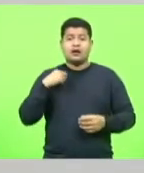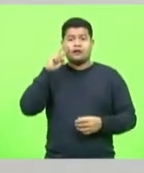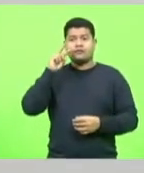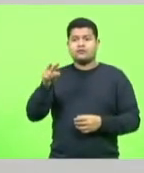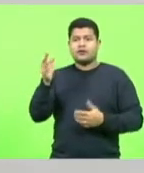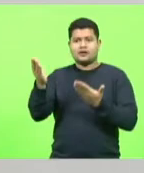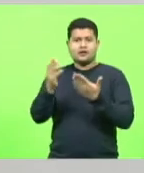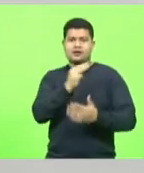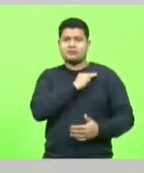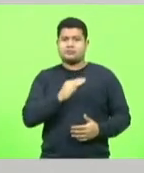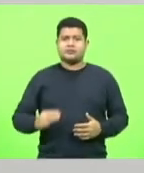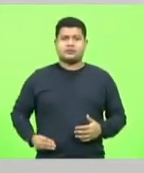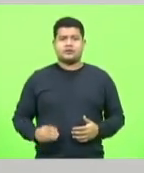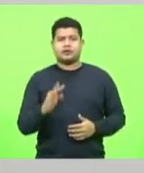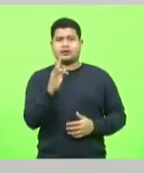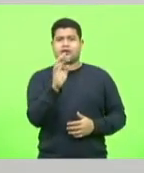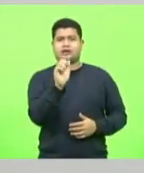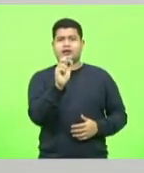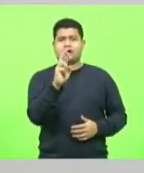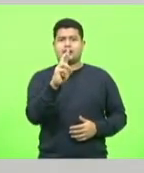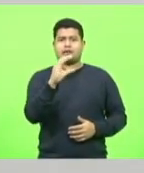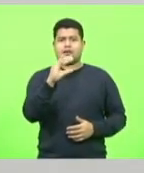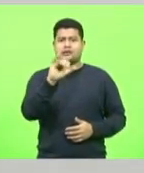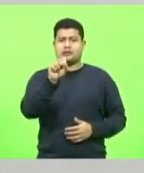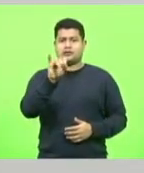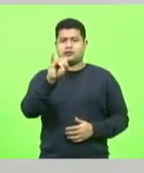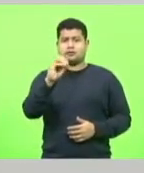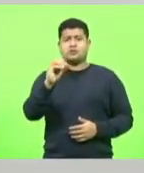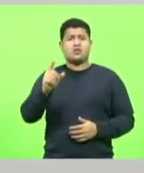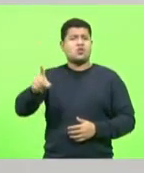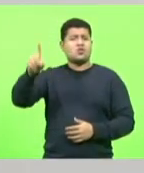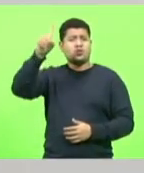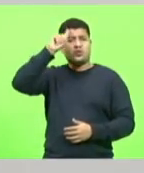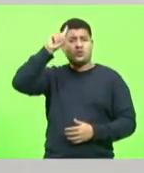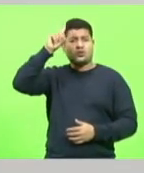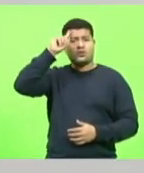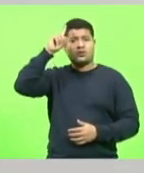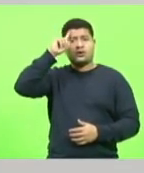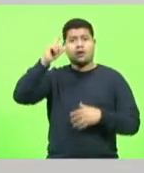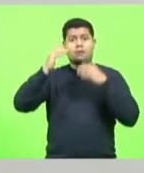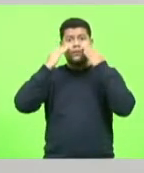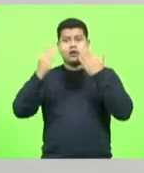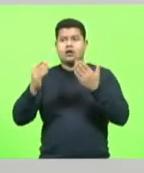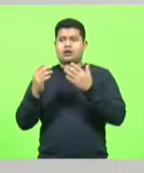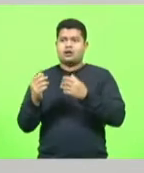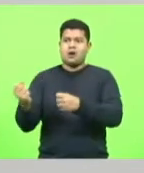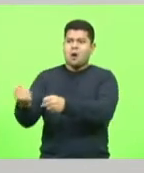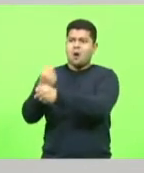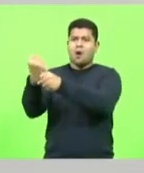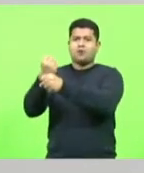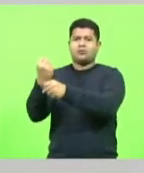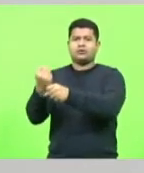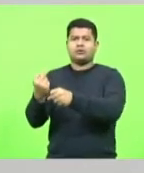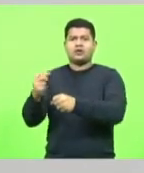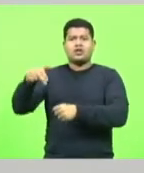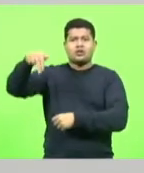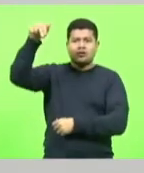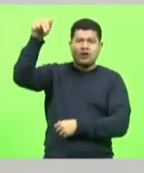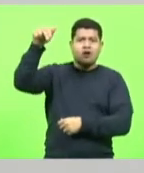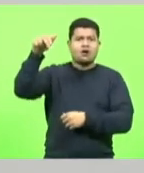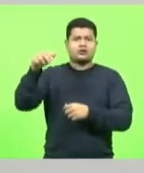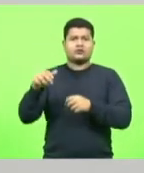Tarcísio todos os dias mostrando uma obra no norte, no